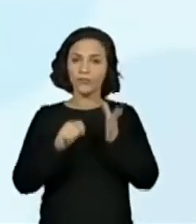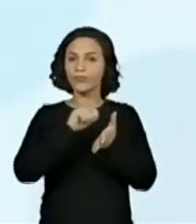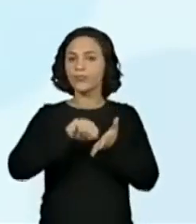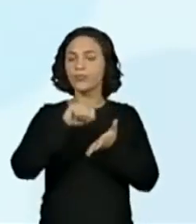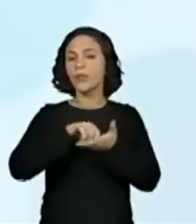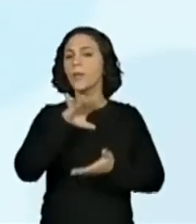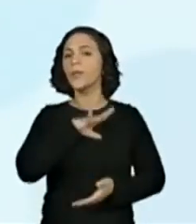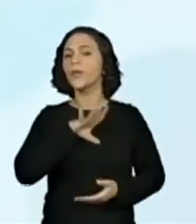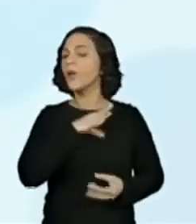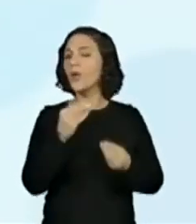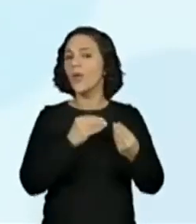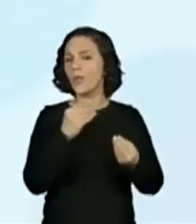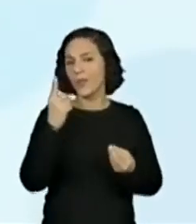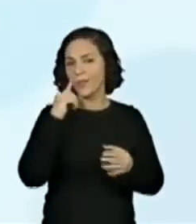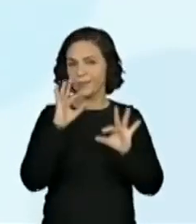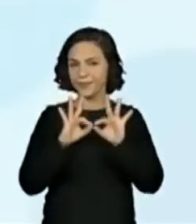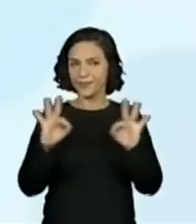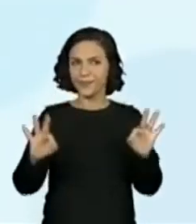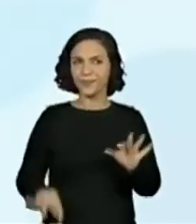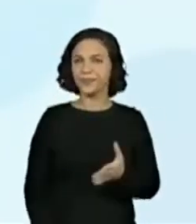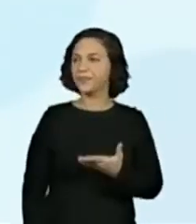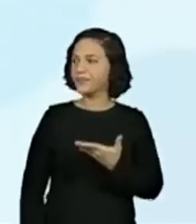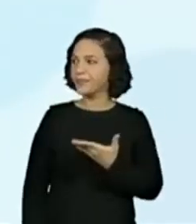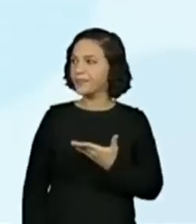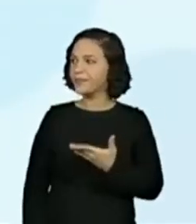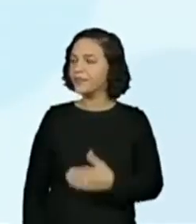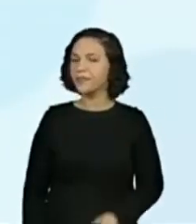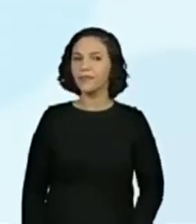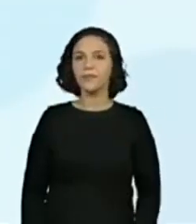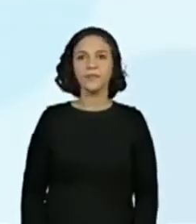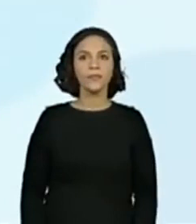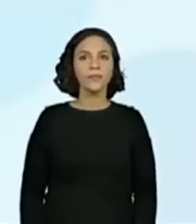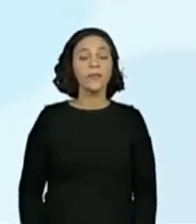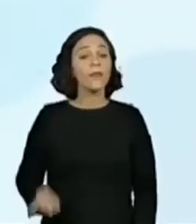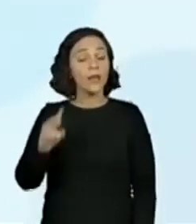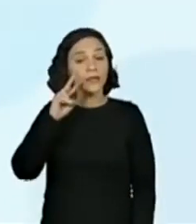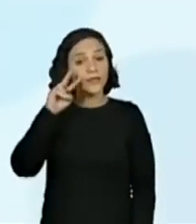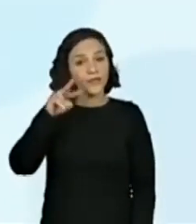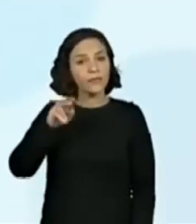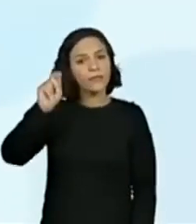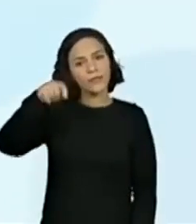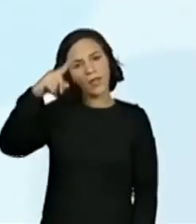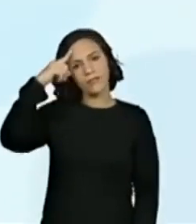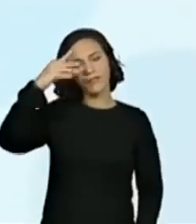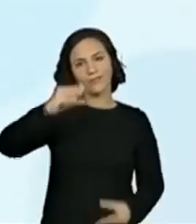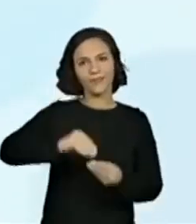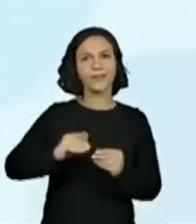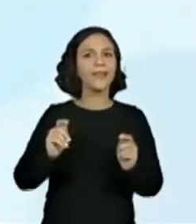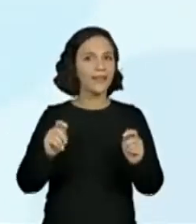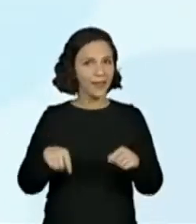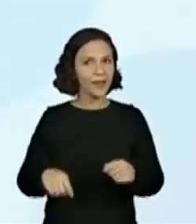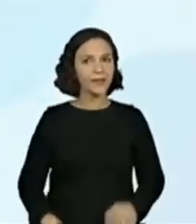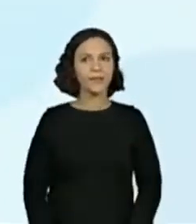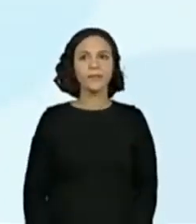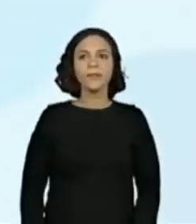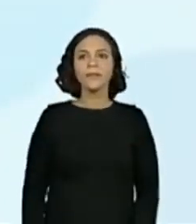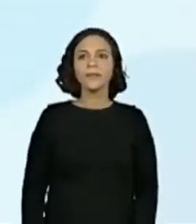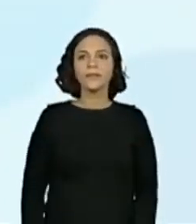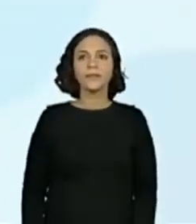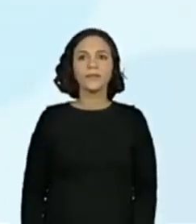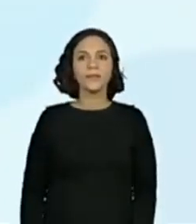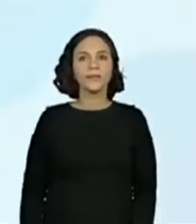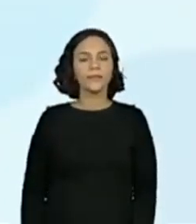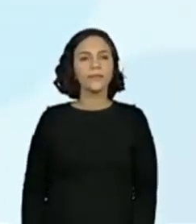Mais de 10. Só de olhar para a imagem, ok? Então, vamos